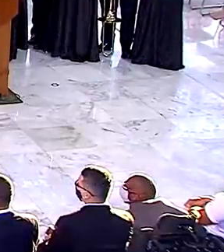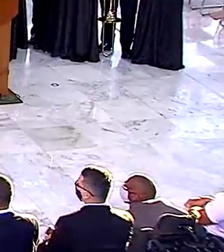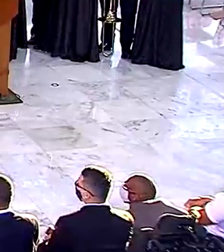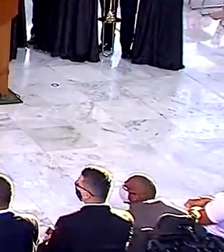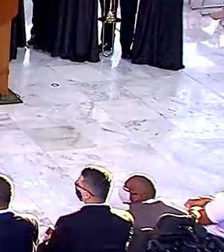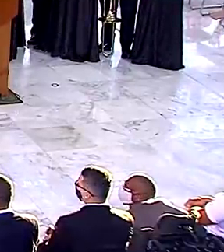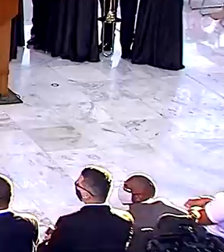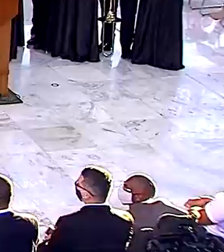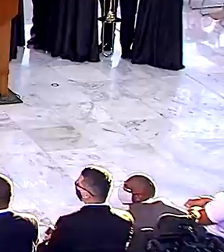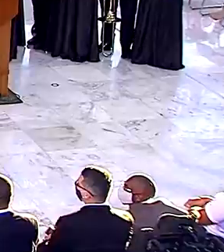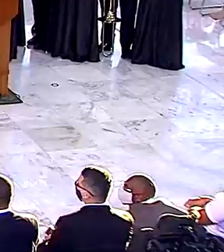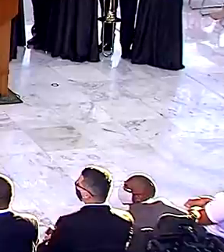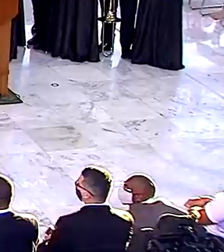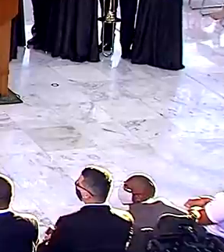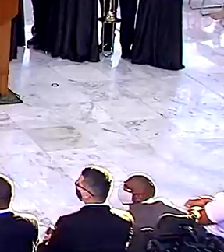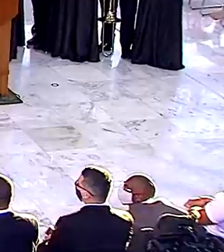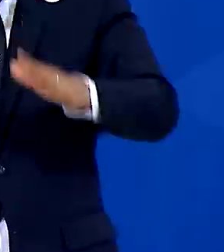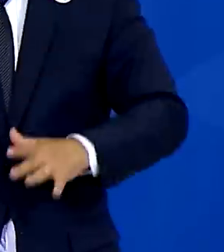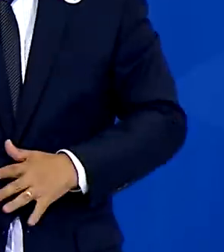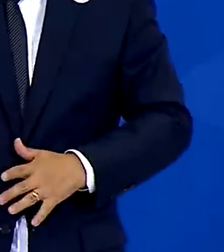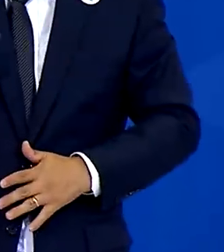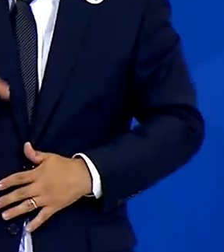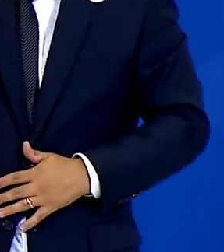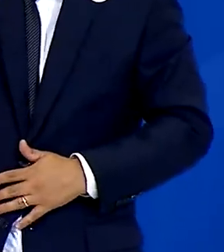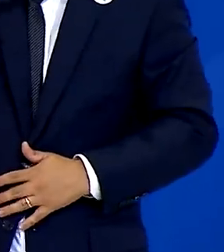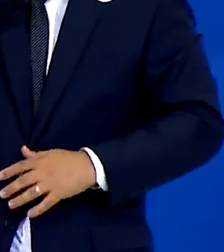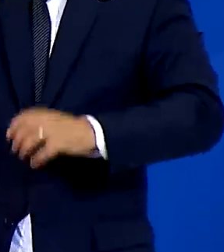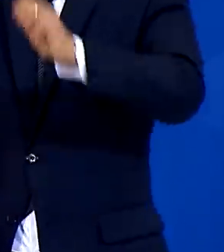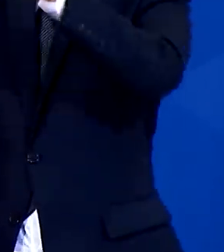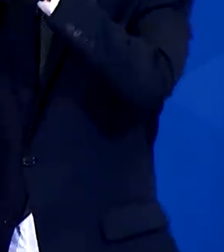vê daqui a pouco. a pouco.